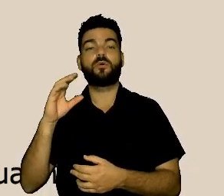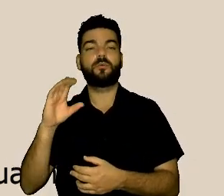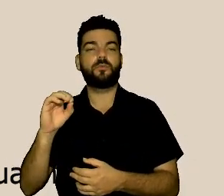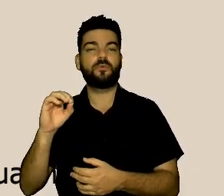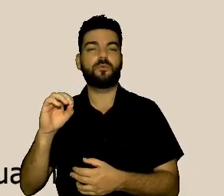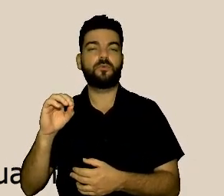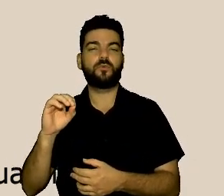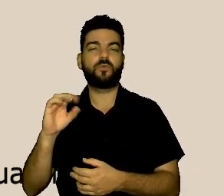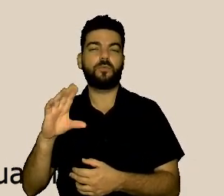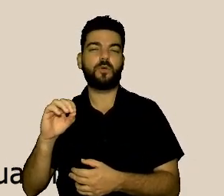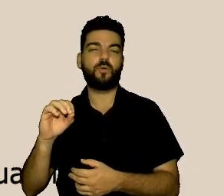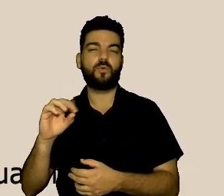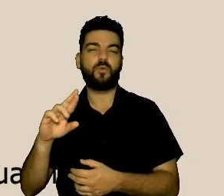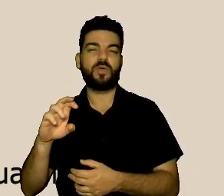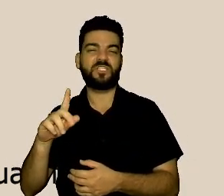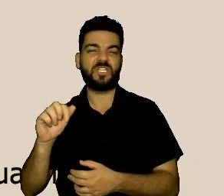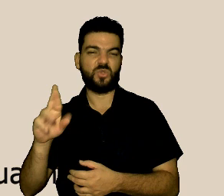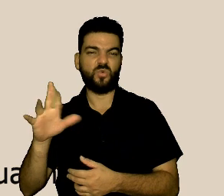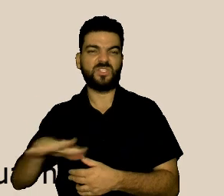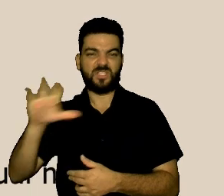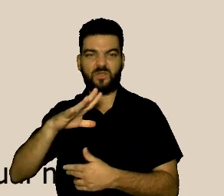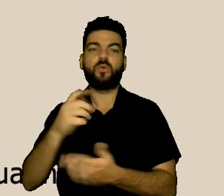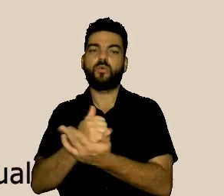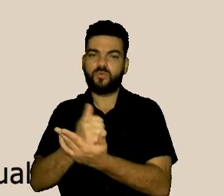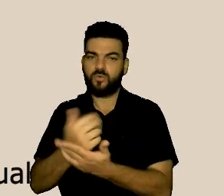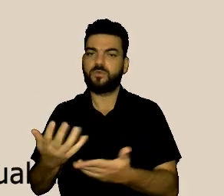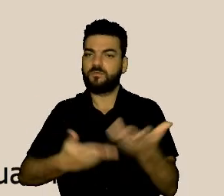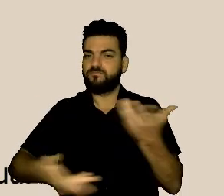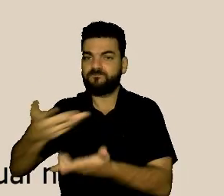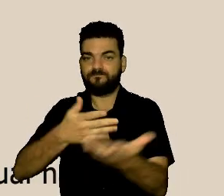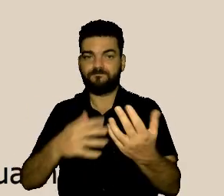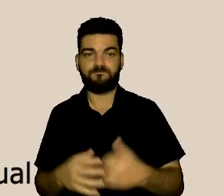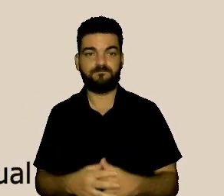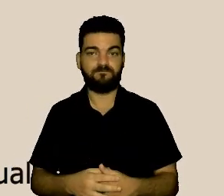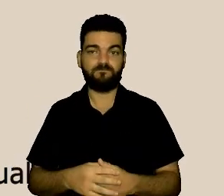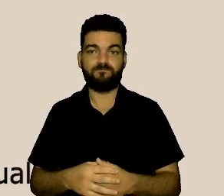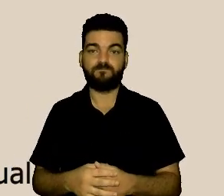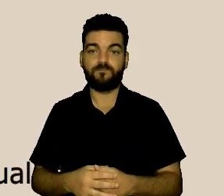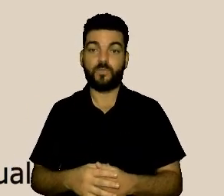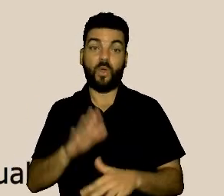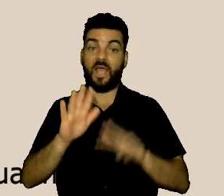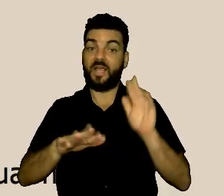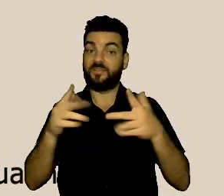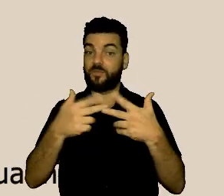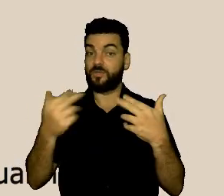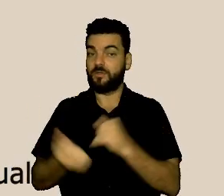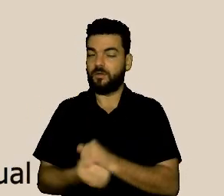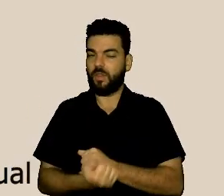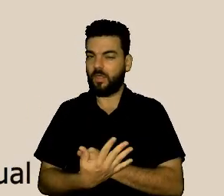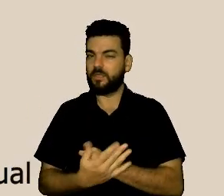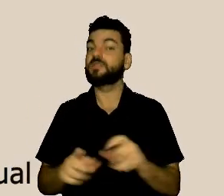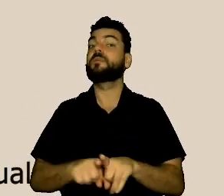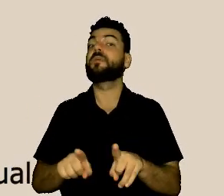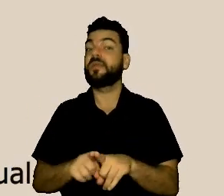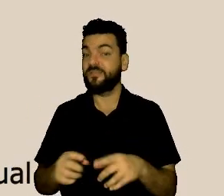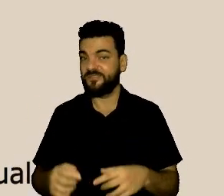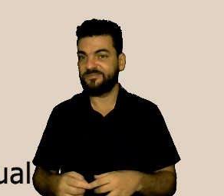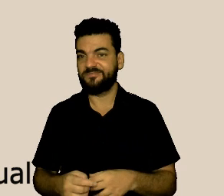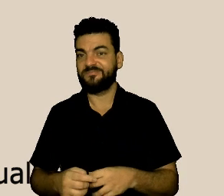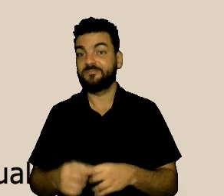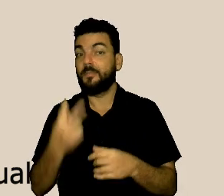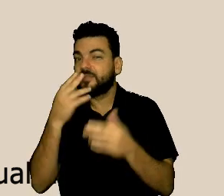vezes atos de corrupção eles se iniciam pela retirada da pessoa do